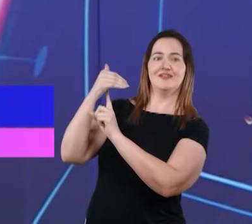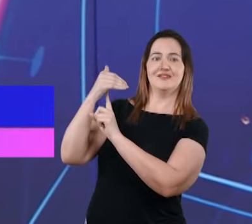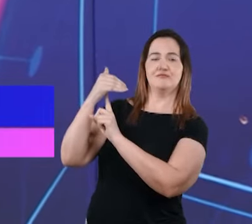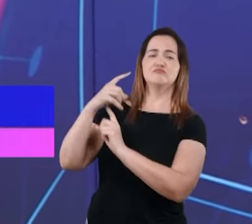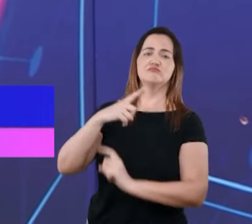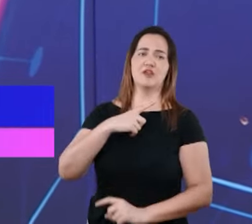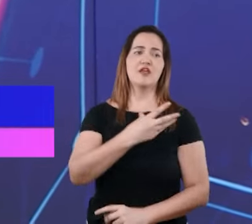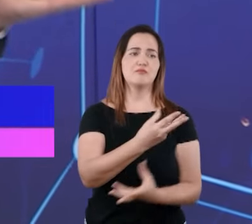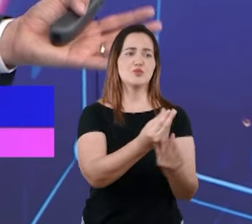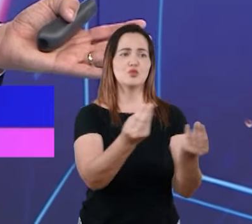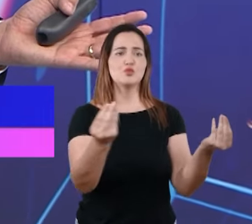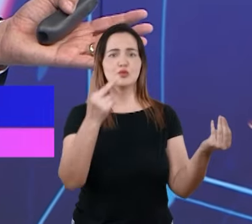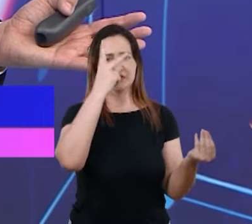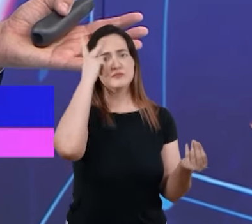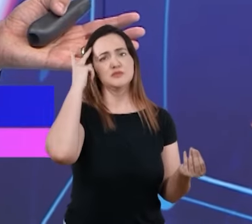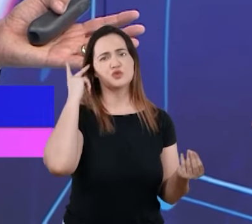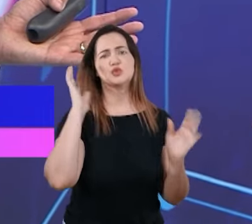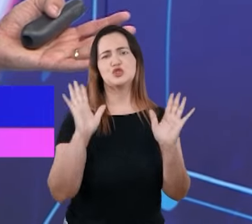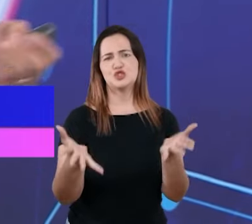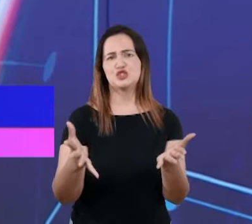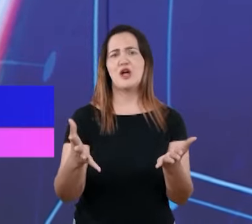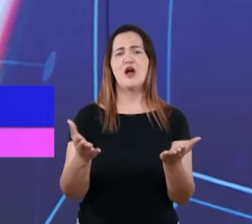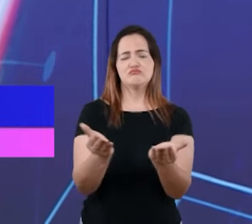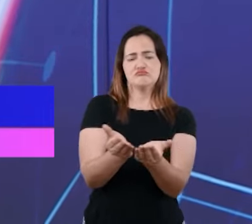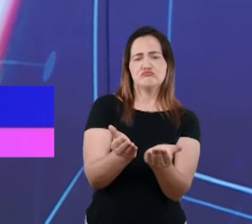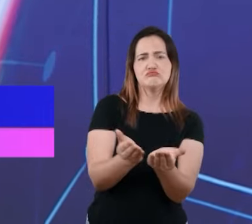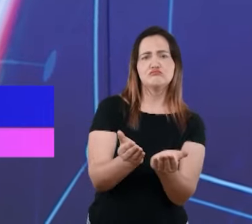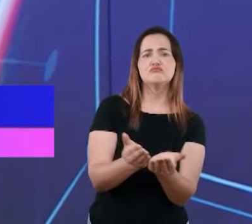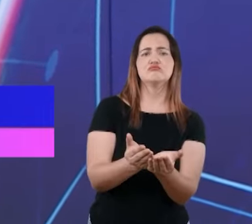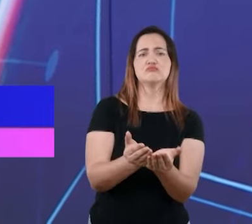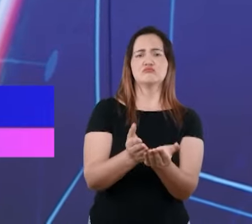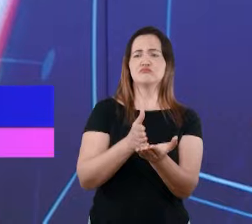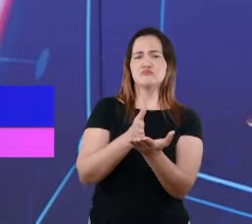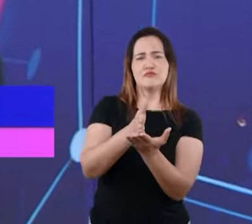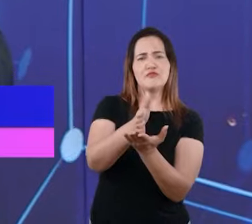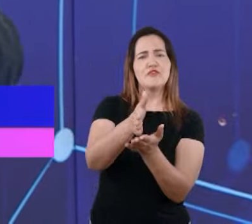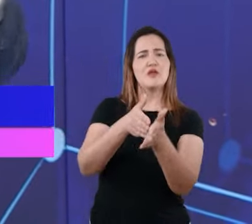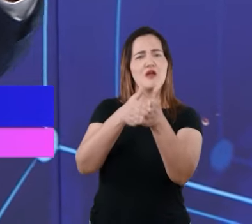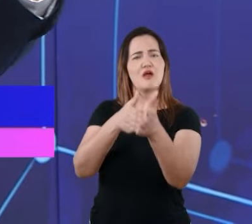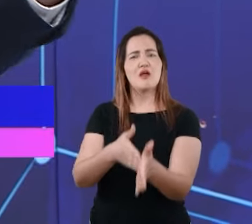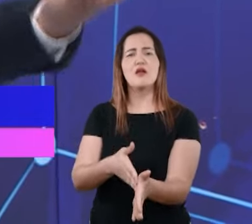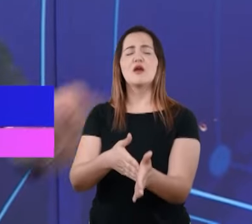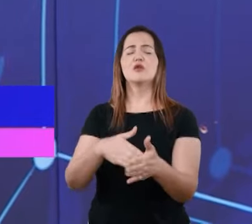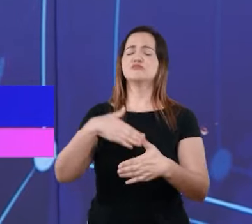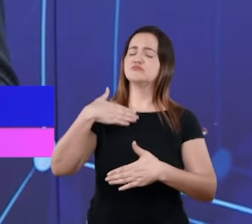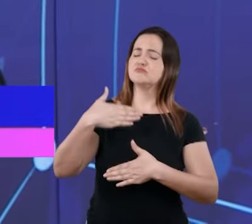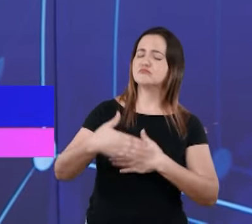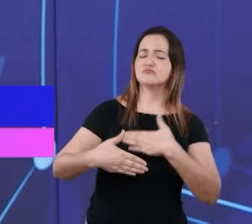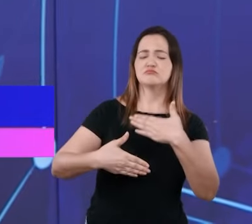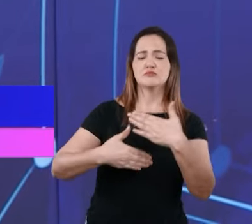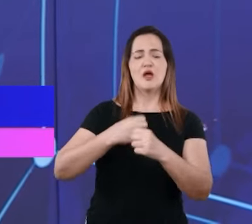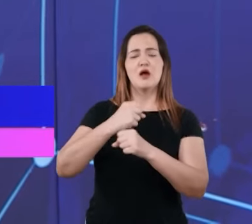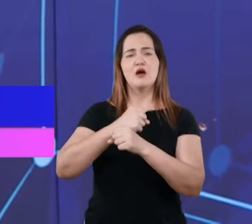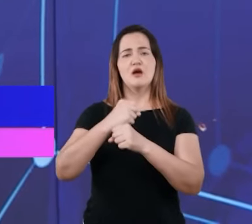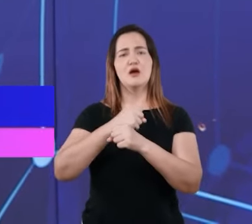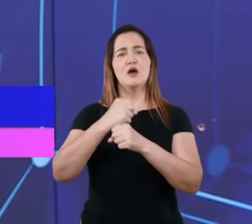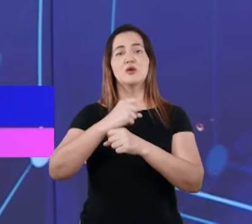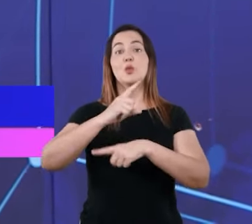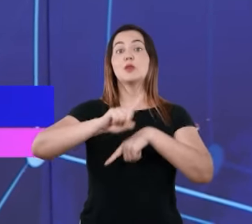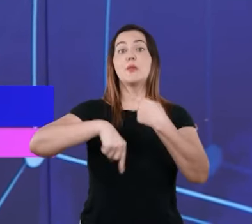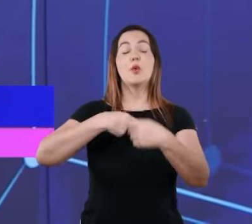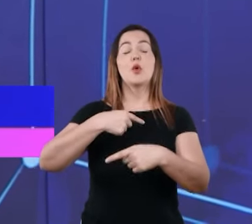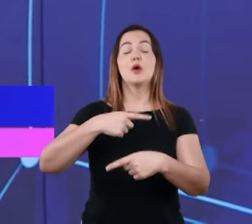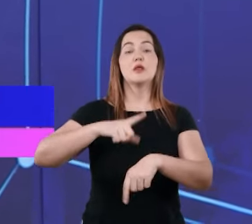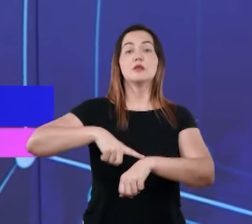que já viveram ao lado de Cristo Jesus. E que por razões ou circunstâncias da vida, acabaram se afastando.